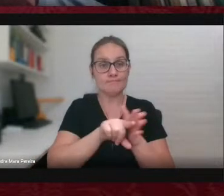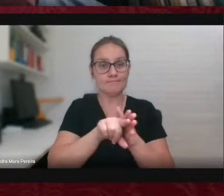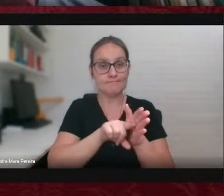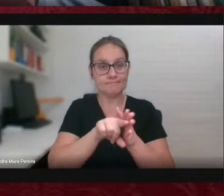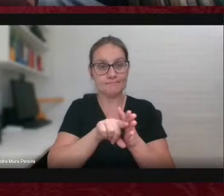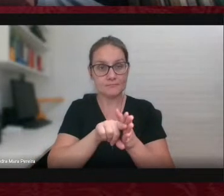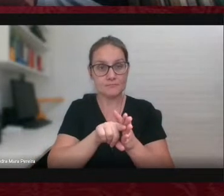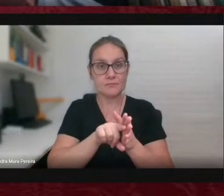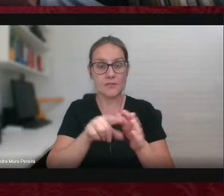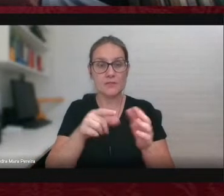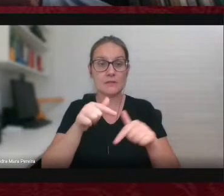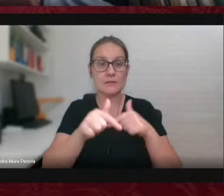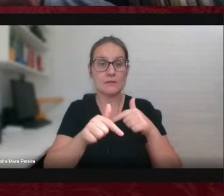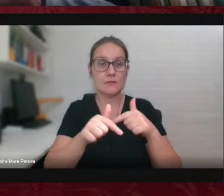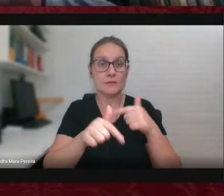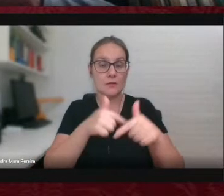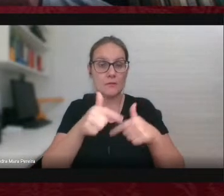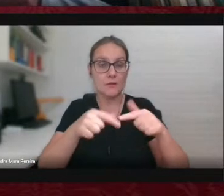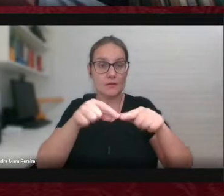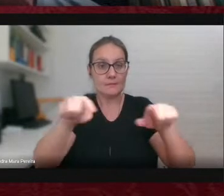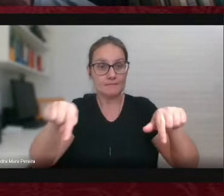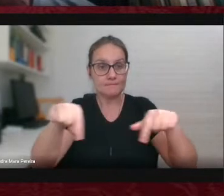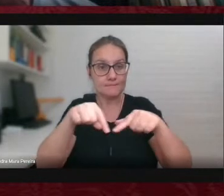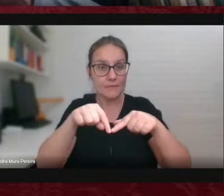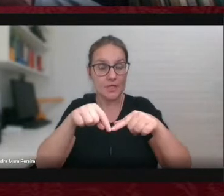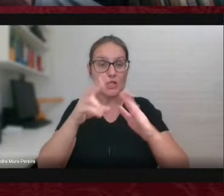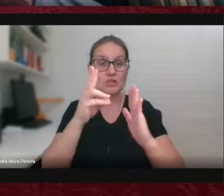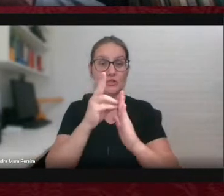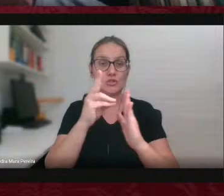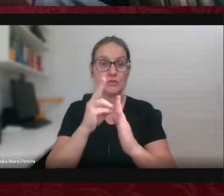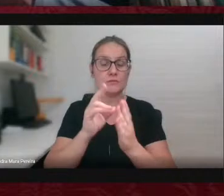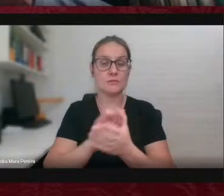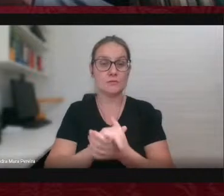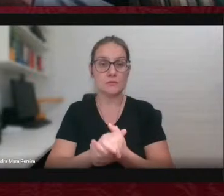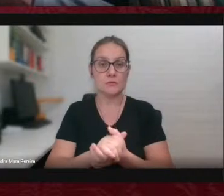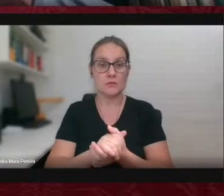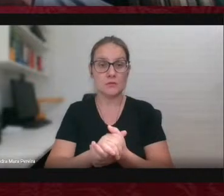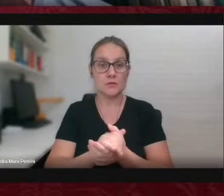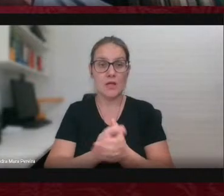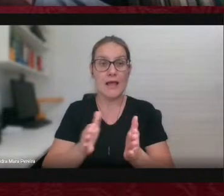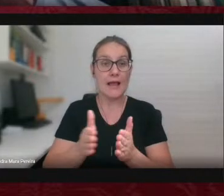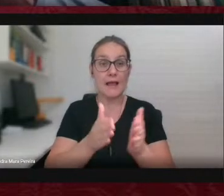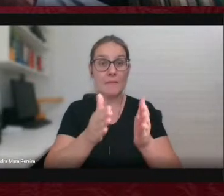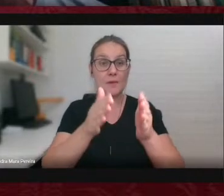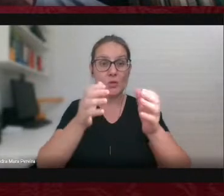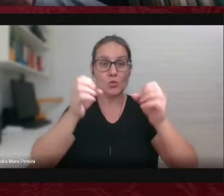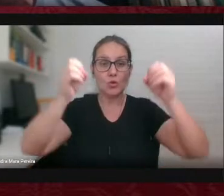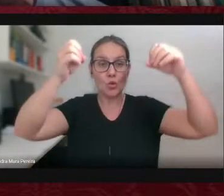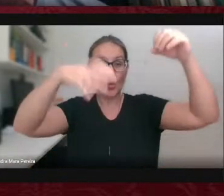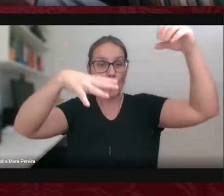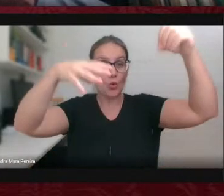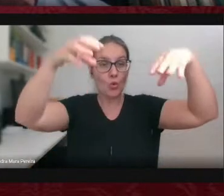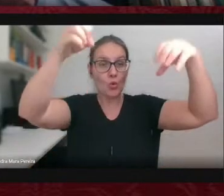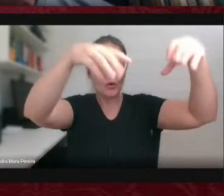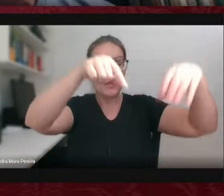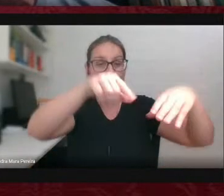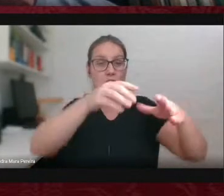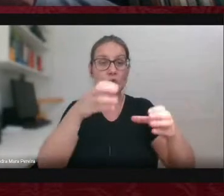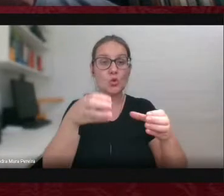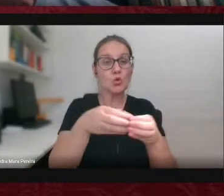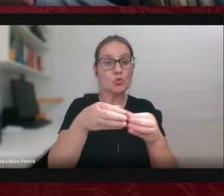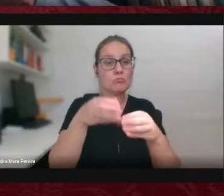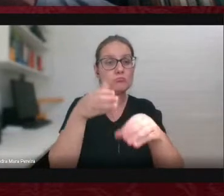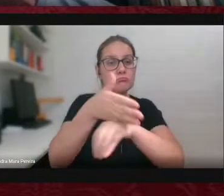a atuação em terras indígenas Taperendi, ou Caminho Iluminado, onde esse grupo visitou várias